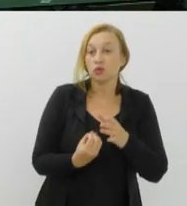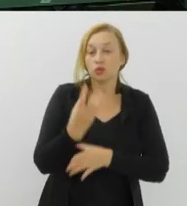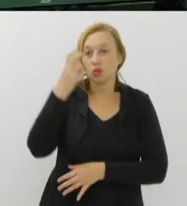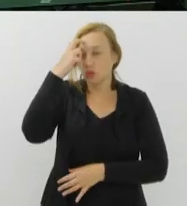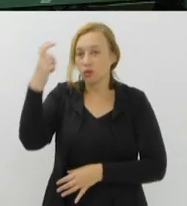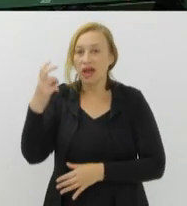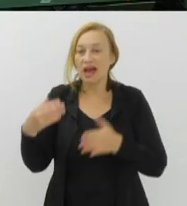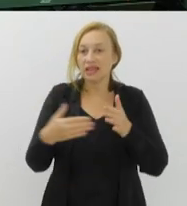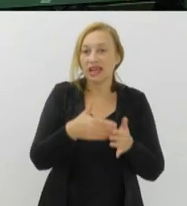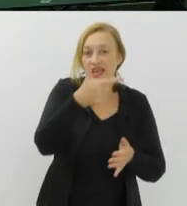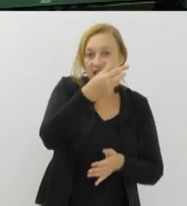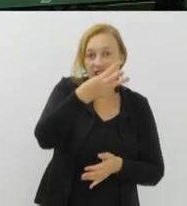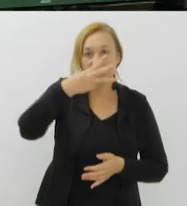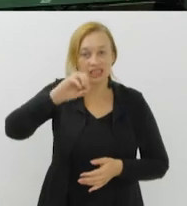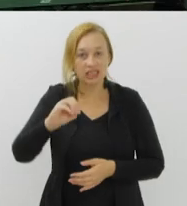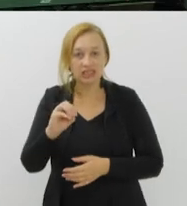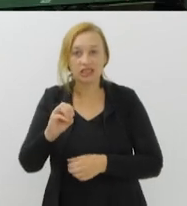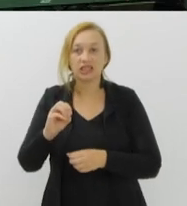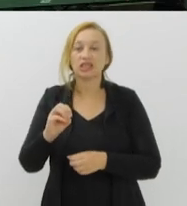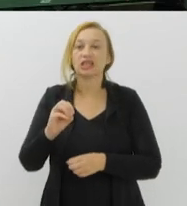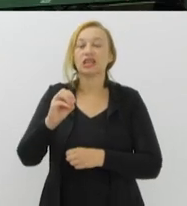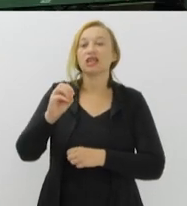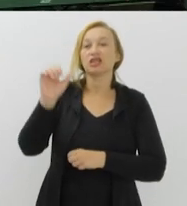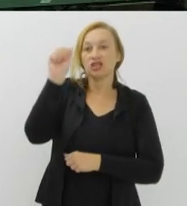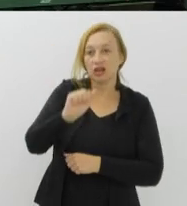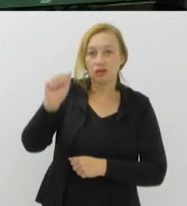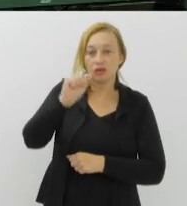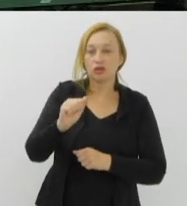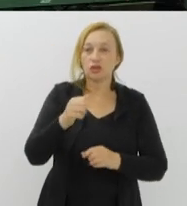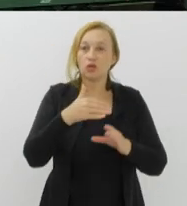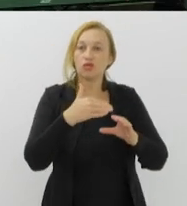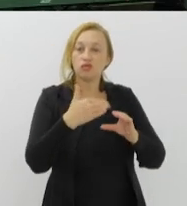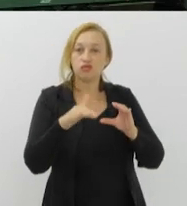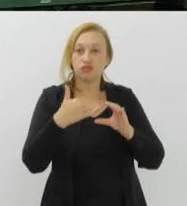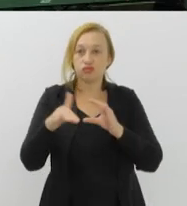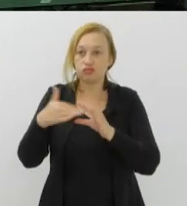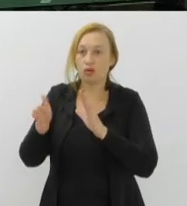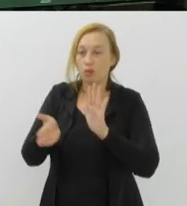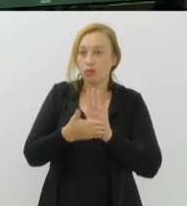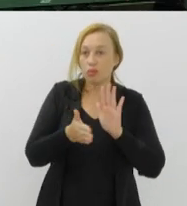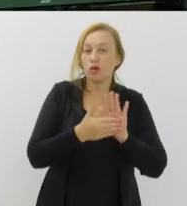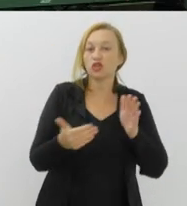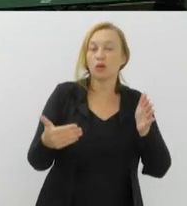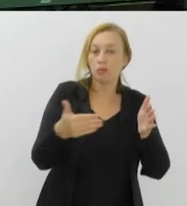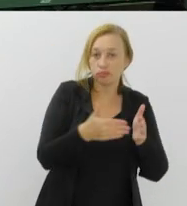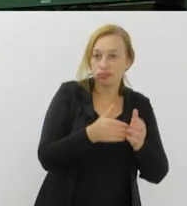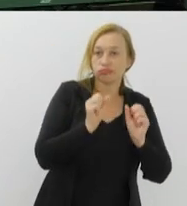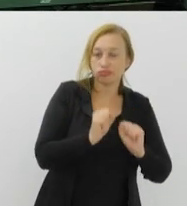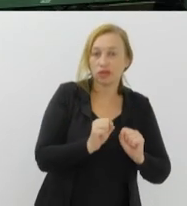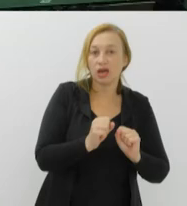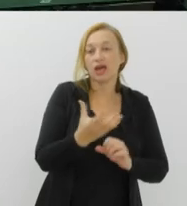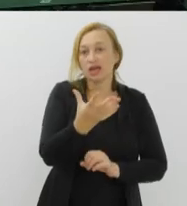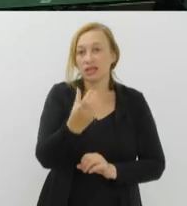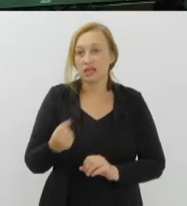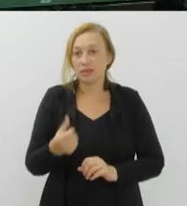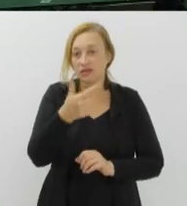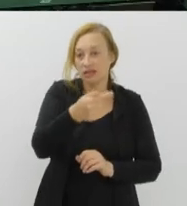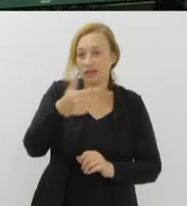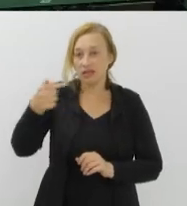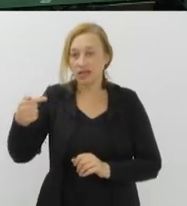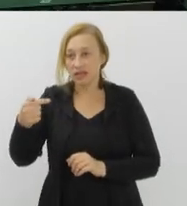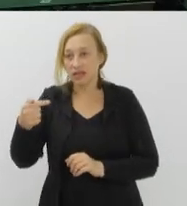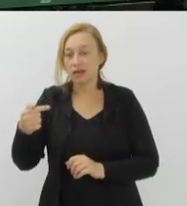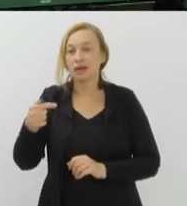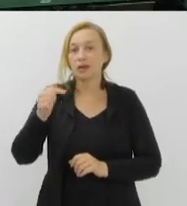de agosto para enviar as propostas que podem receber até 200 mil reais cada. O repórter Rui Guilherme tem mais informações